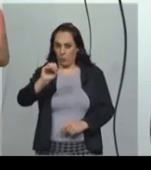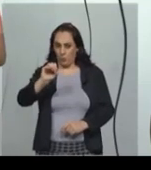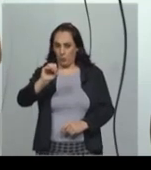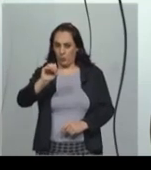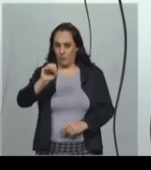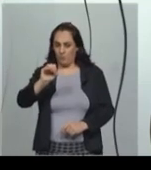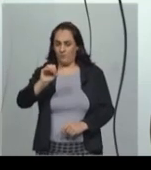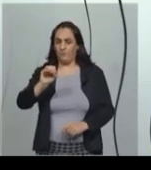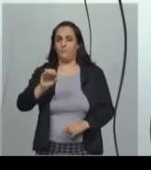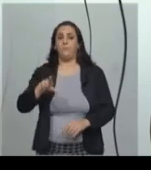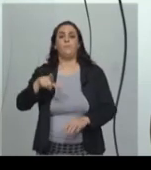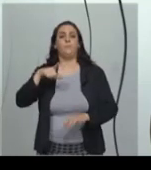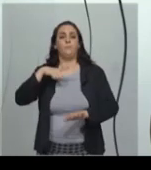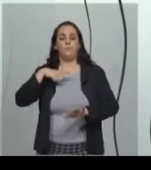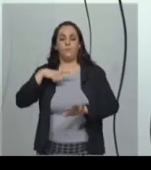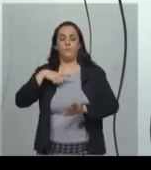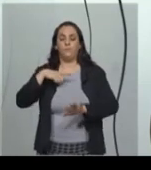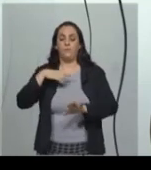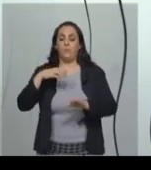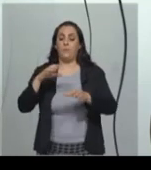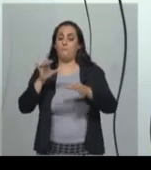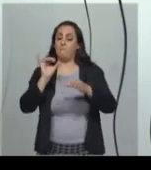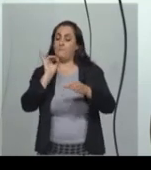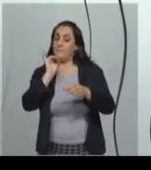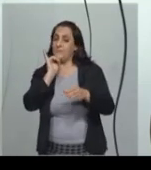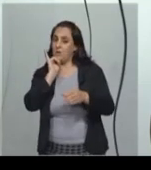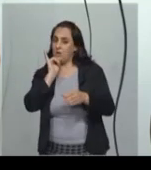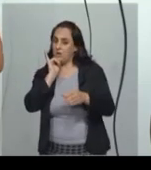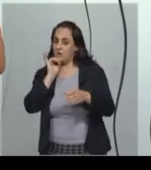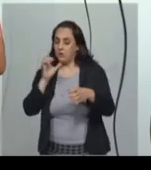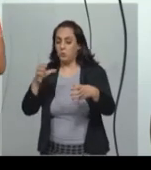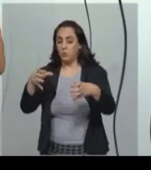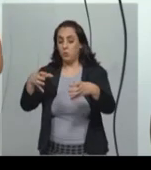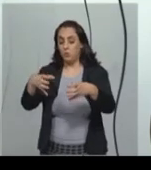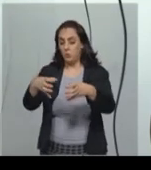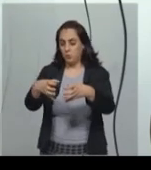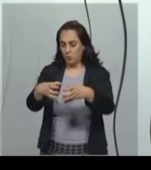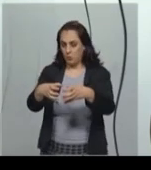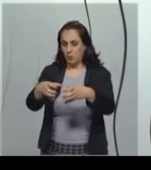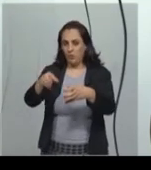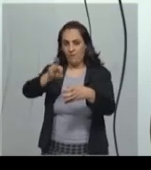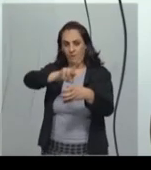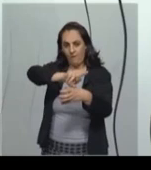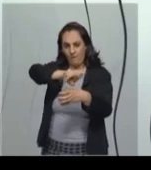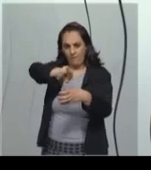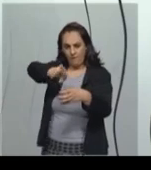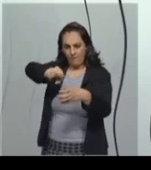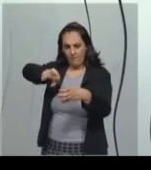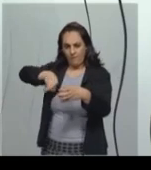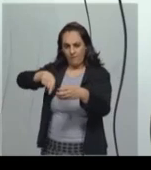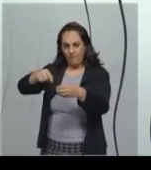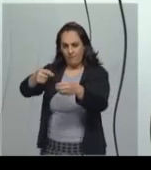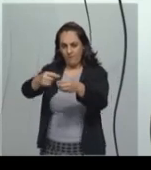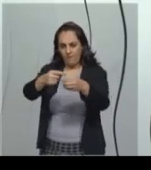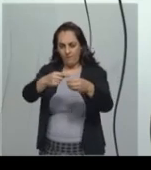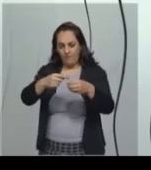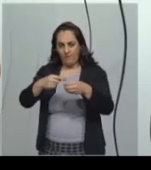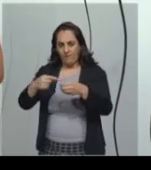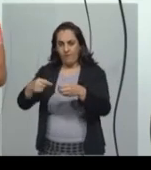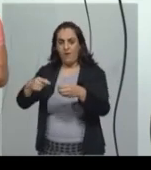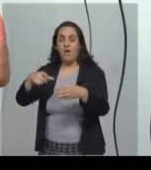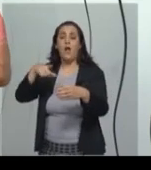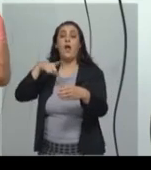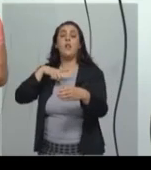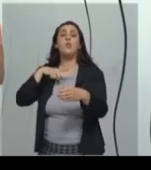distritos. E aí, a gente tem vários exemplos que nós podemos citar,